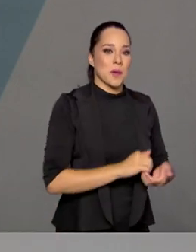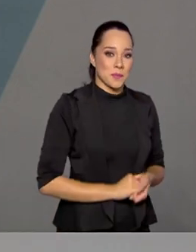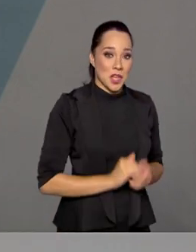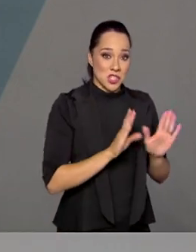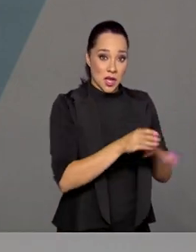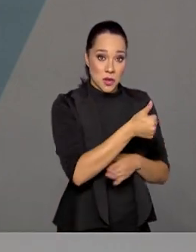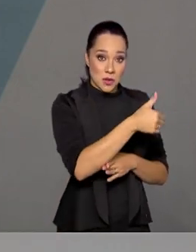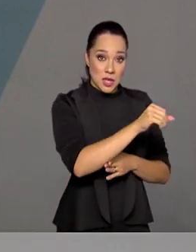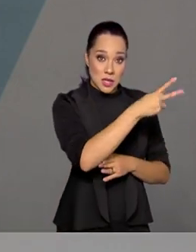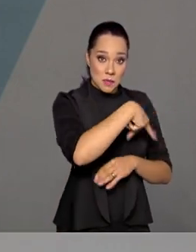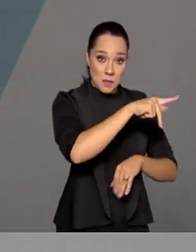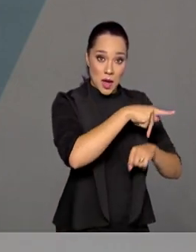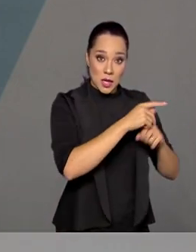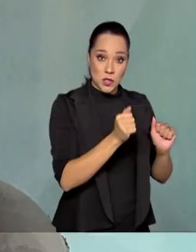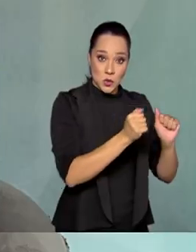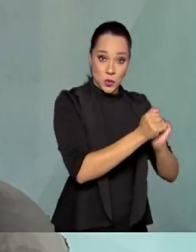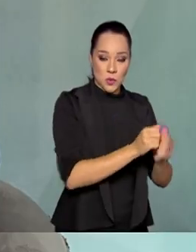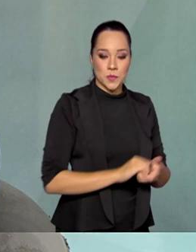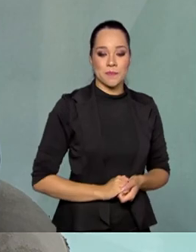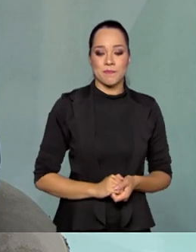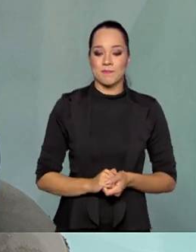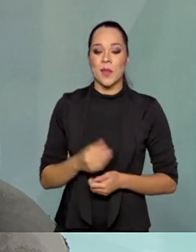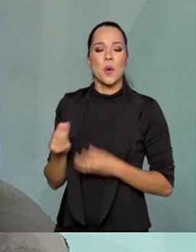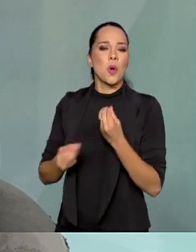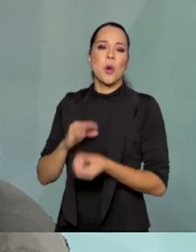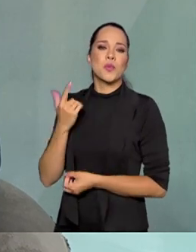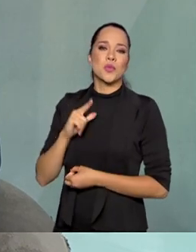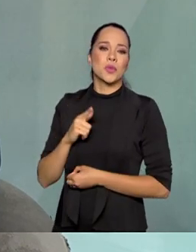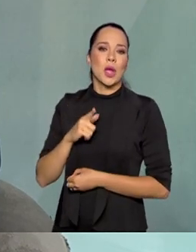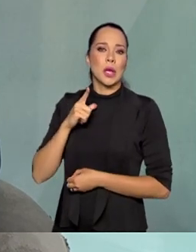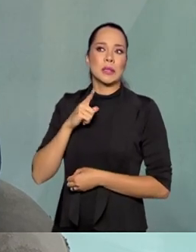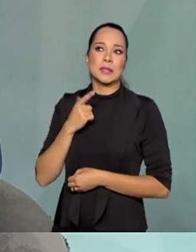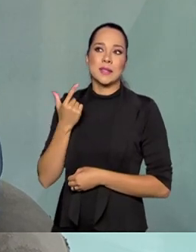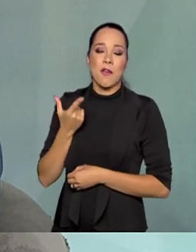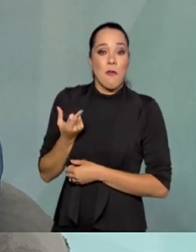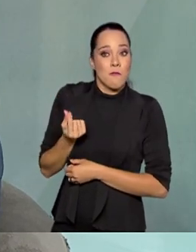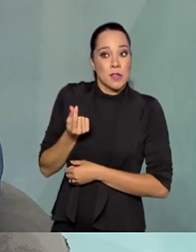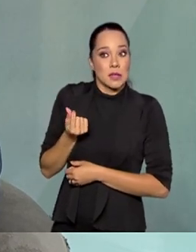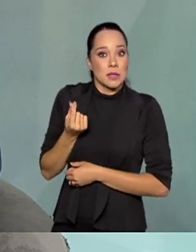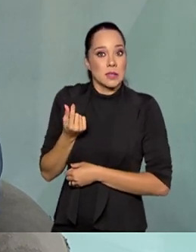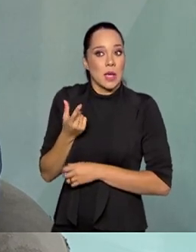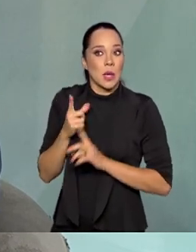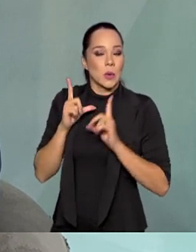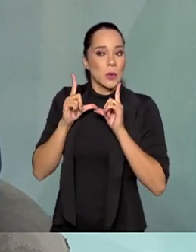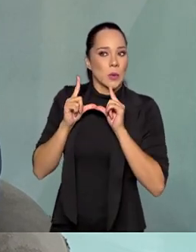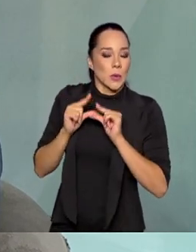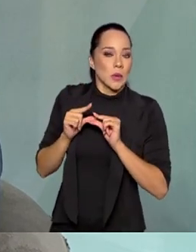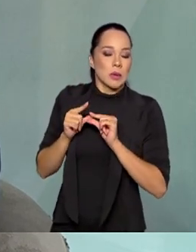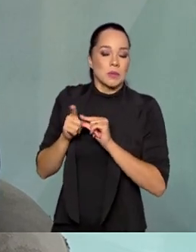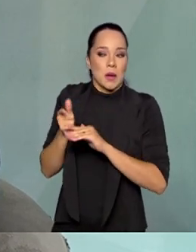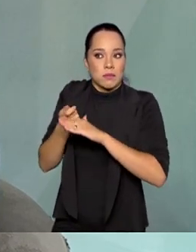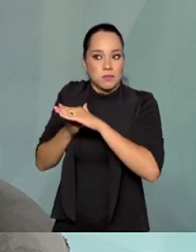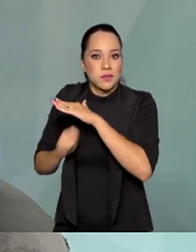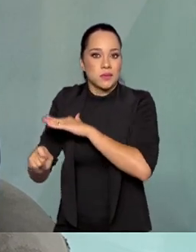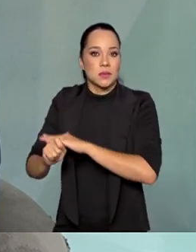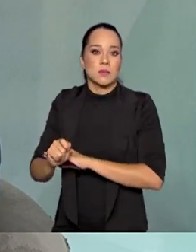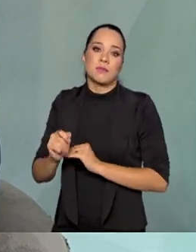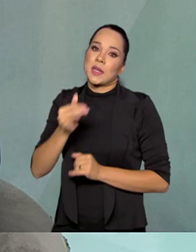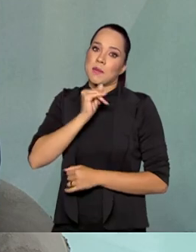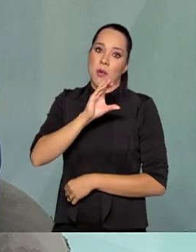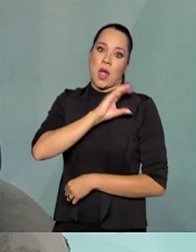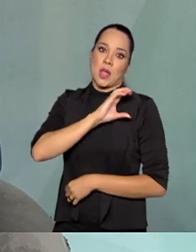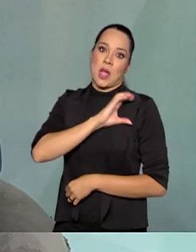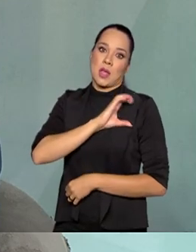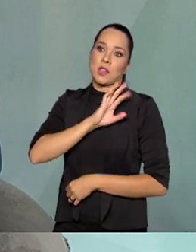dos 10 países signatários? Bom, como nós não temos um fôlego financeiro para participar nos grandes investimentos, o Canadá, por exemplo,